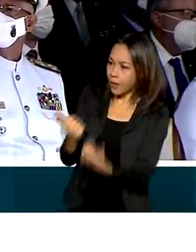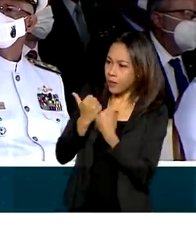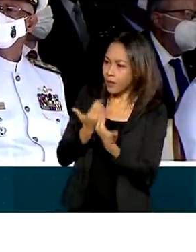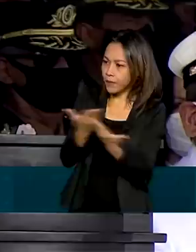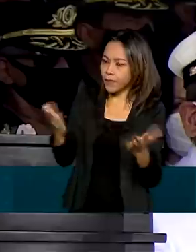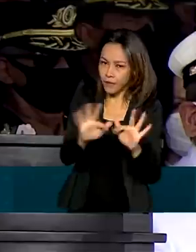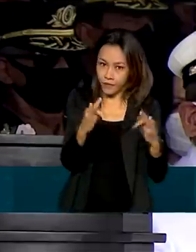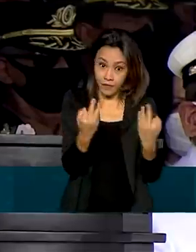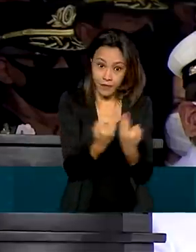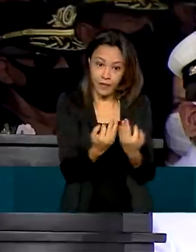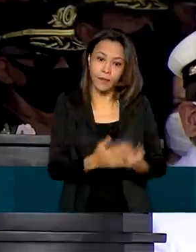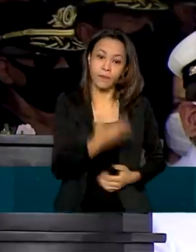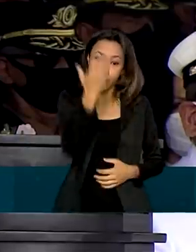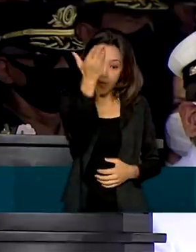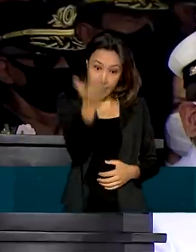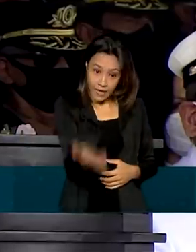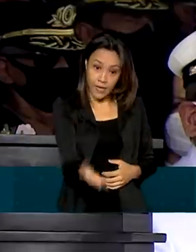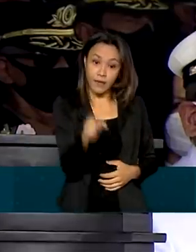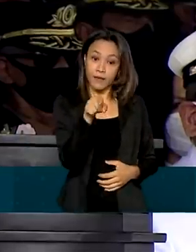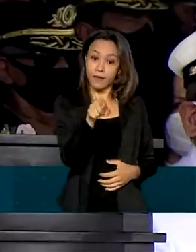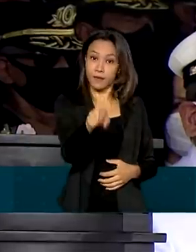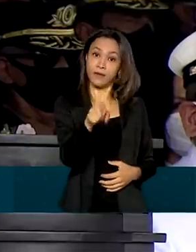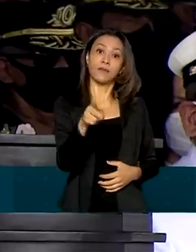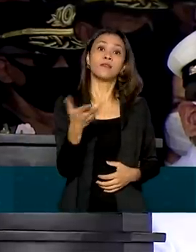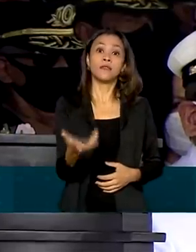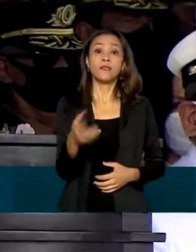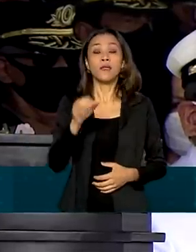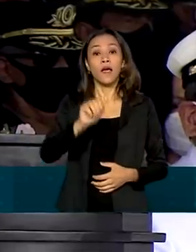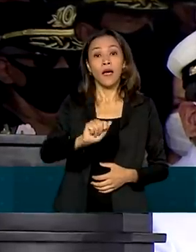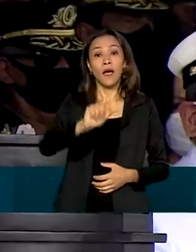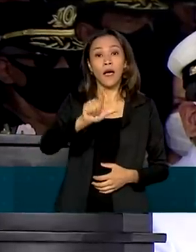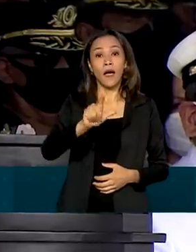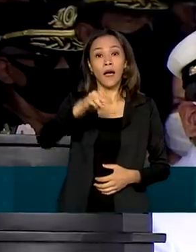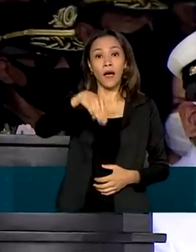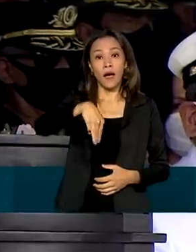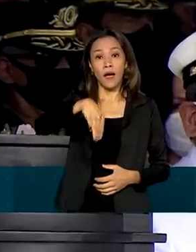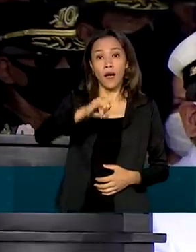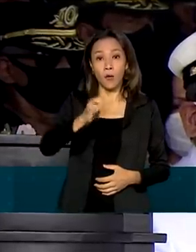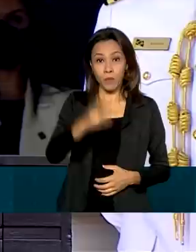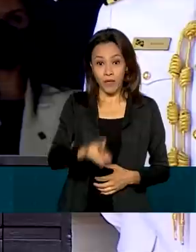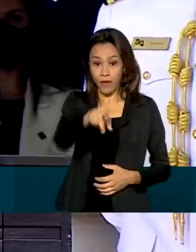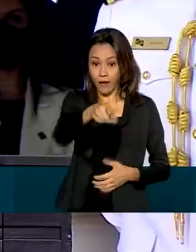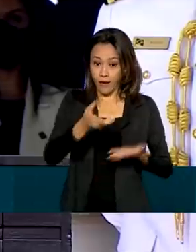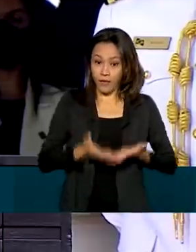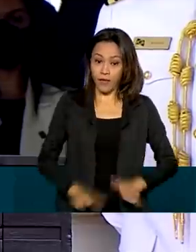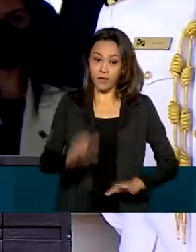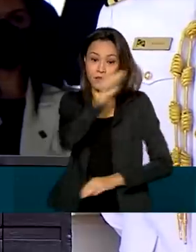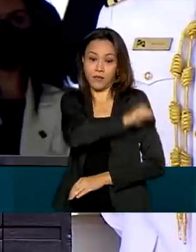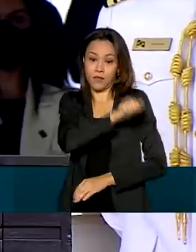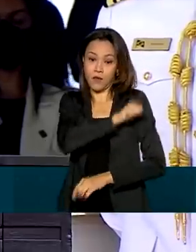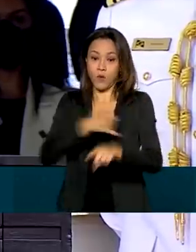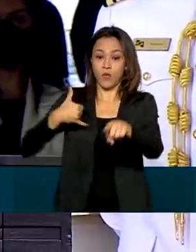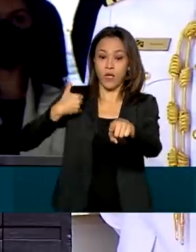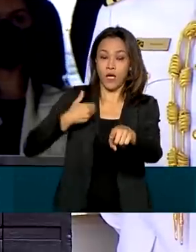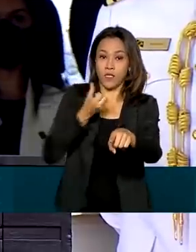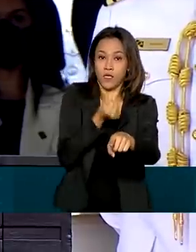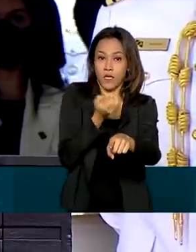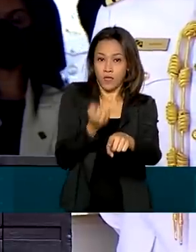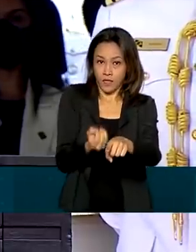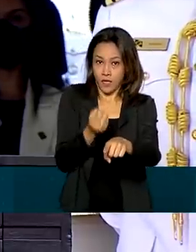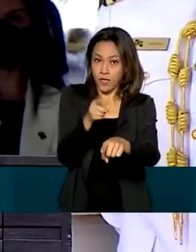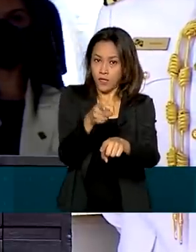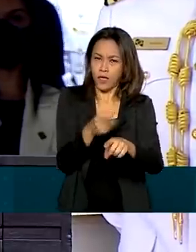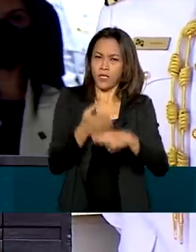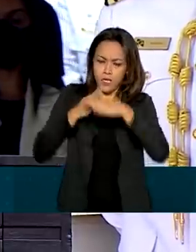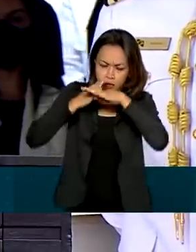familiares. O almirante de esquadra Almir Garnier Santos é carioca, tem 60 anos e ingressou